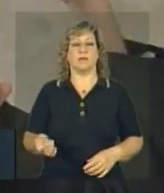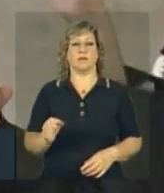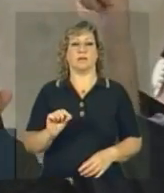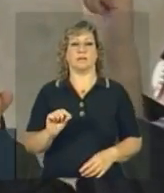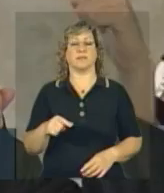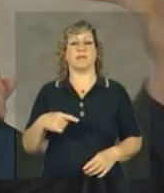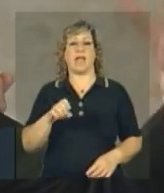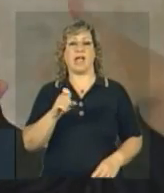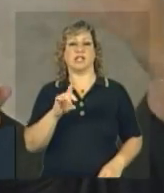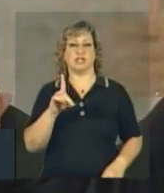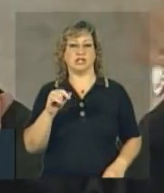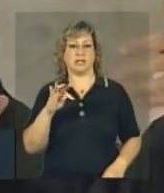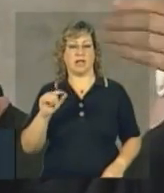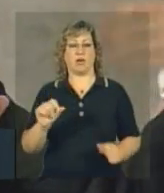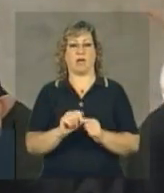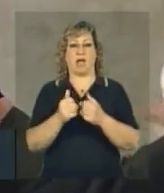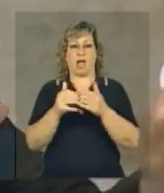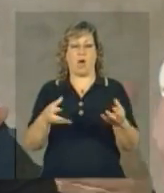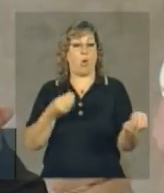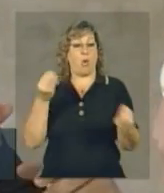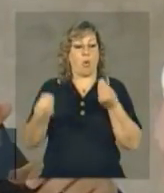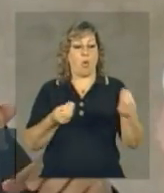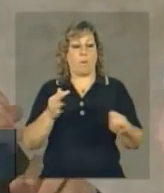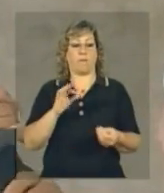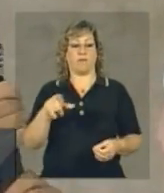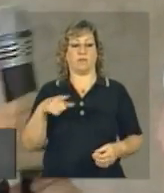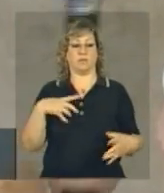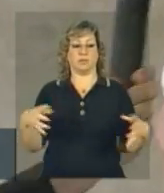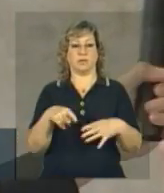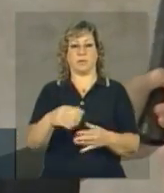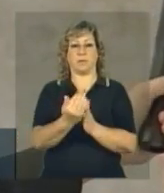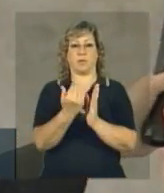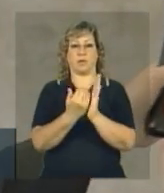experiência do edital que já foi aberto, como foi a implantação do programa?